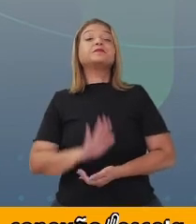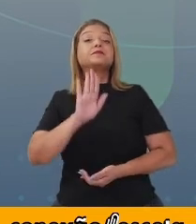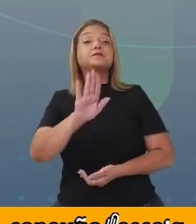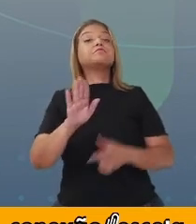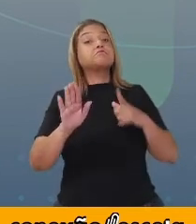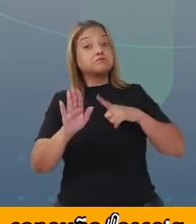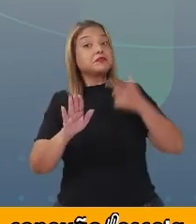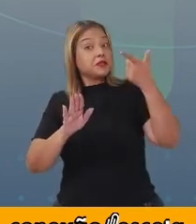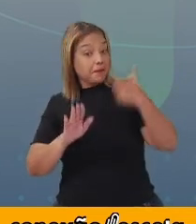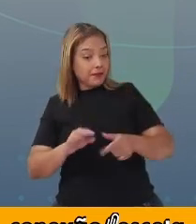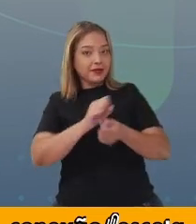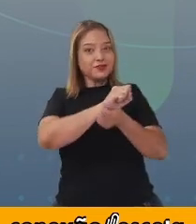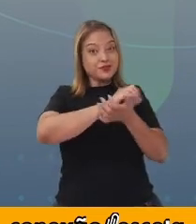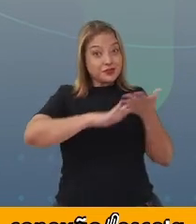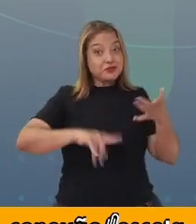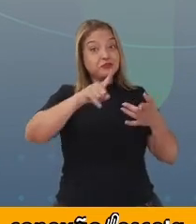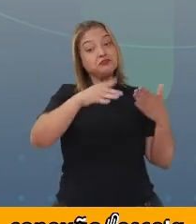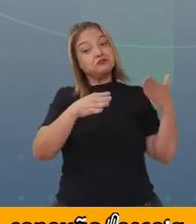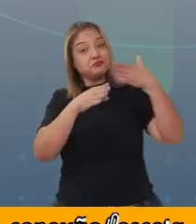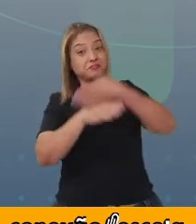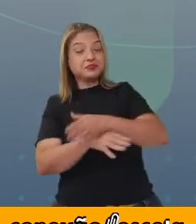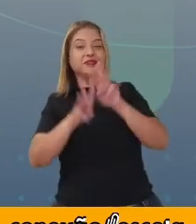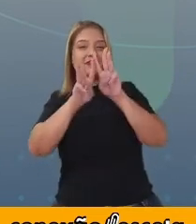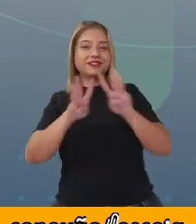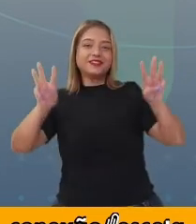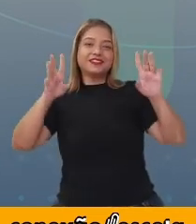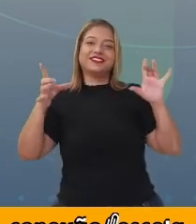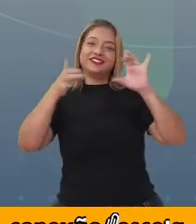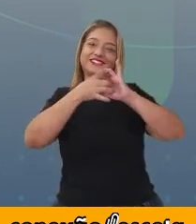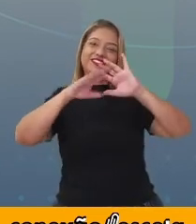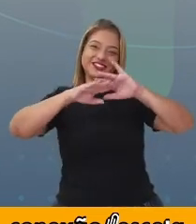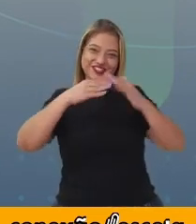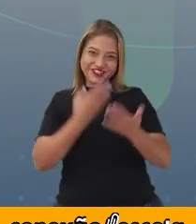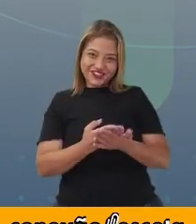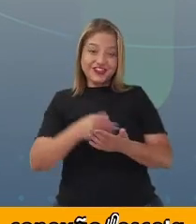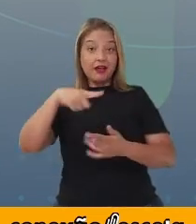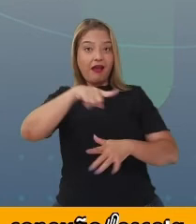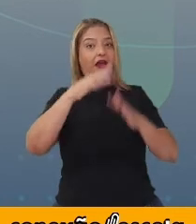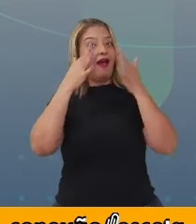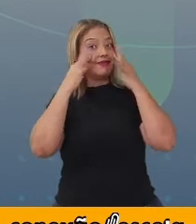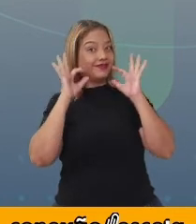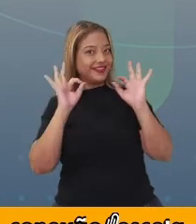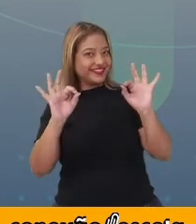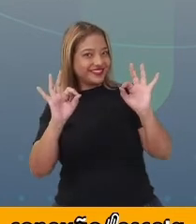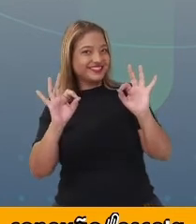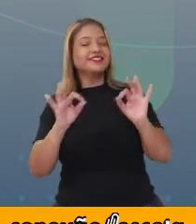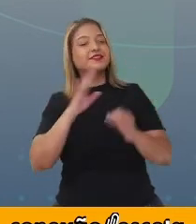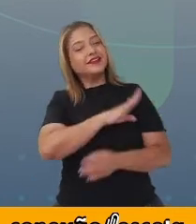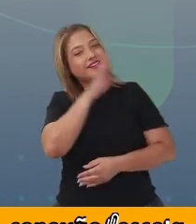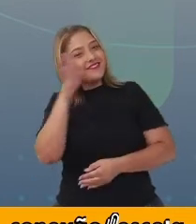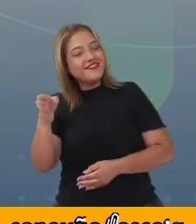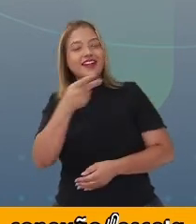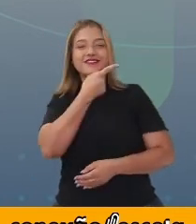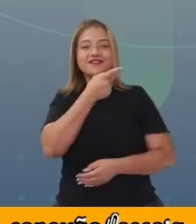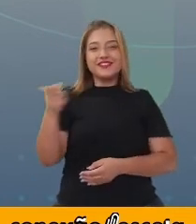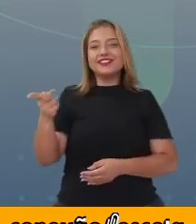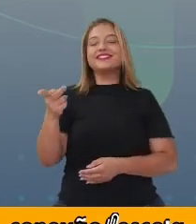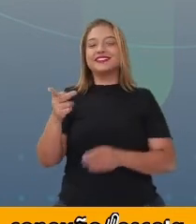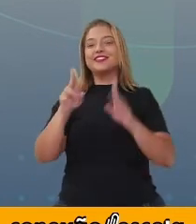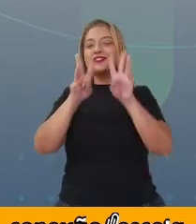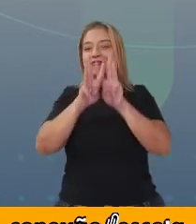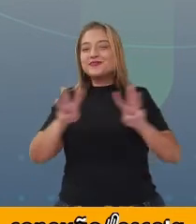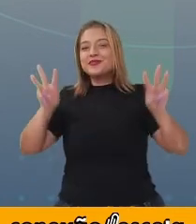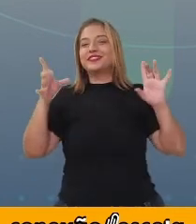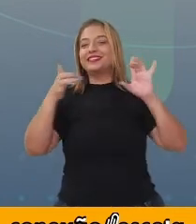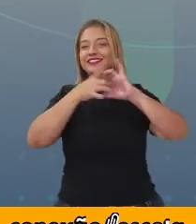tem mais atividades no nosso portal, lá no Conexão Escola. Fique ligado. Faça uma visita ao portal e